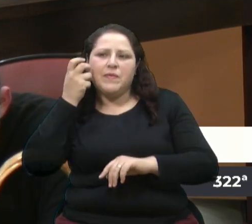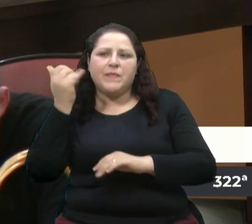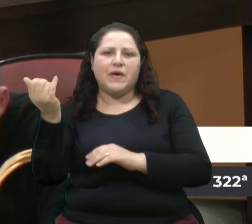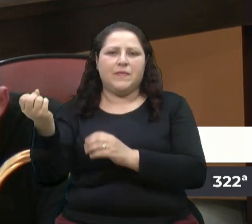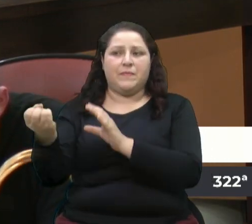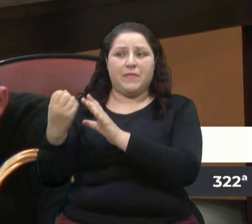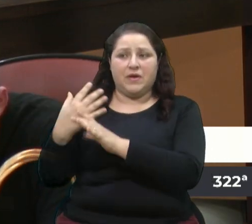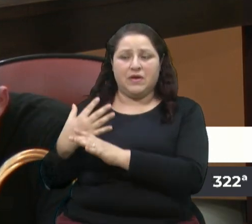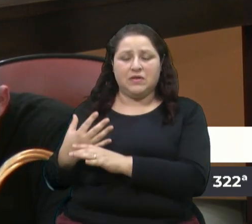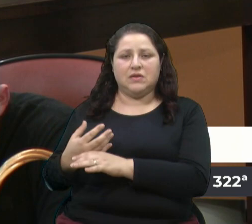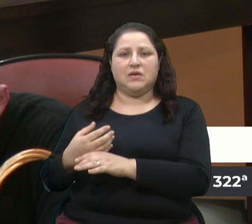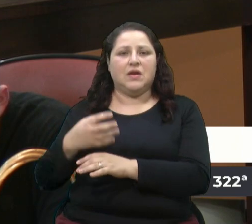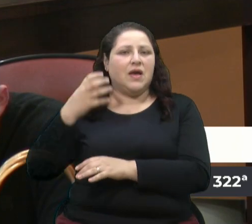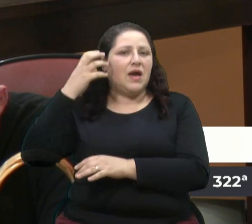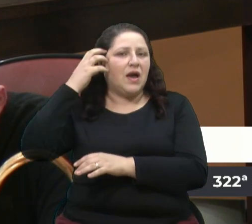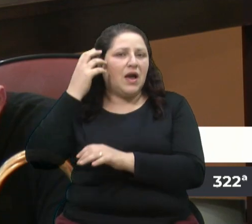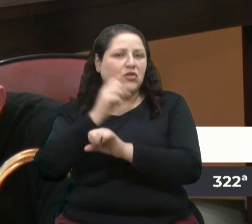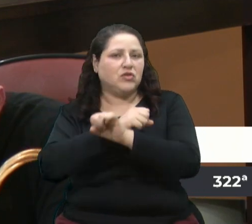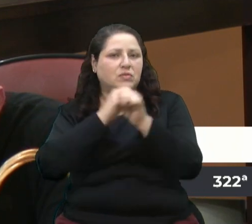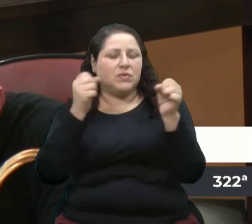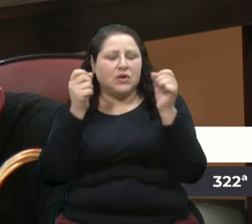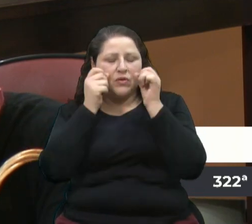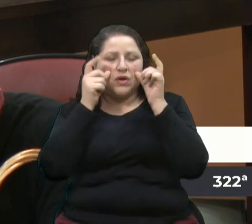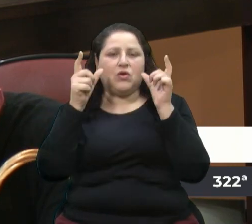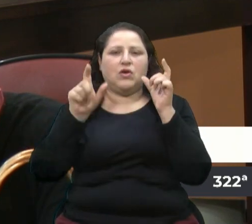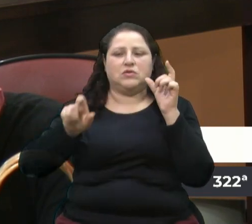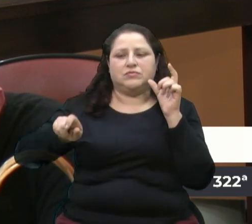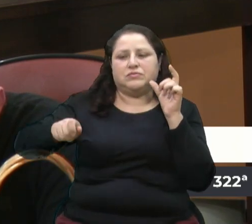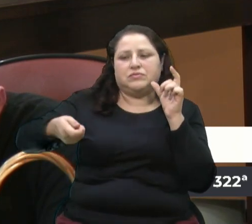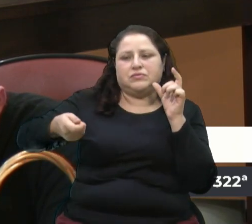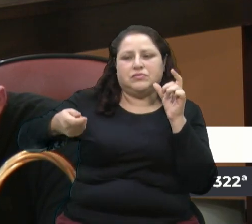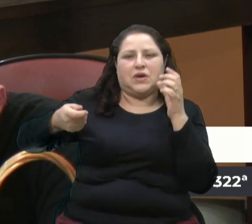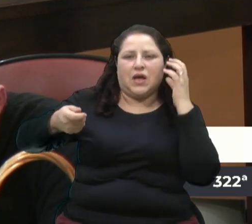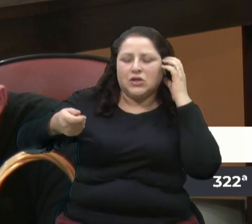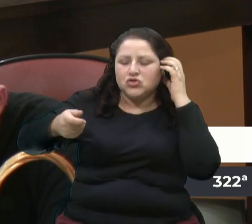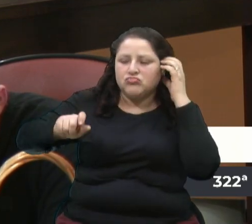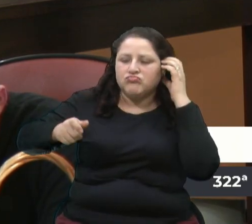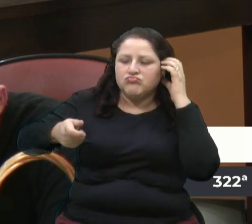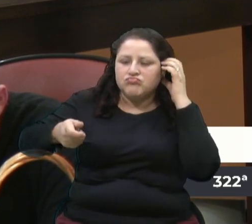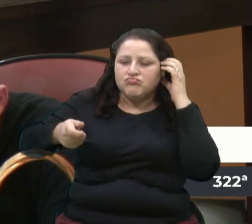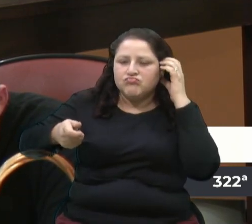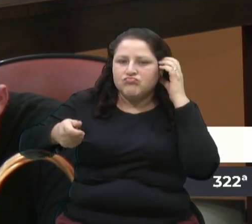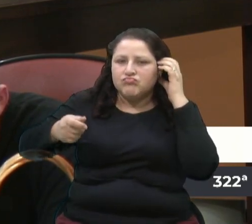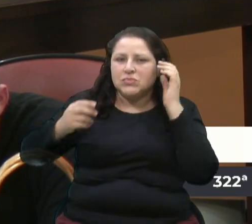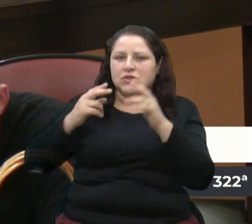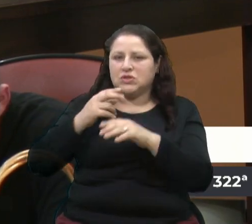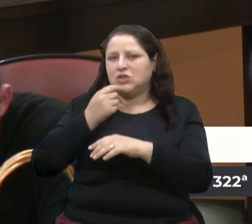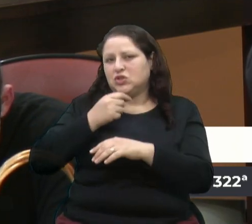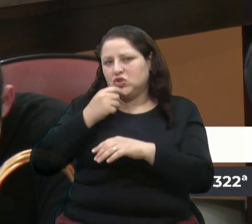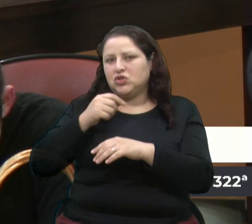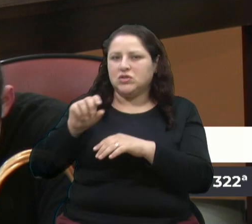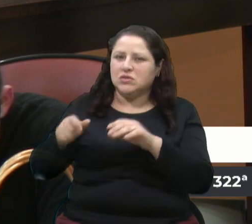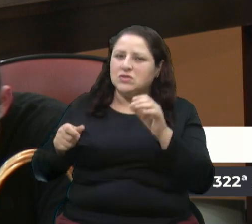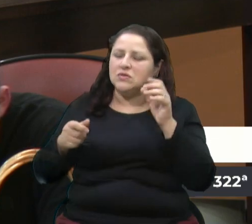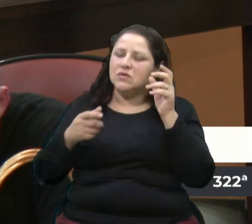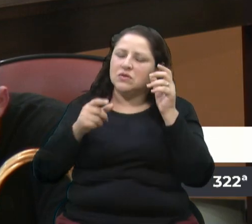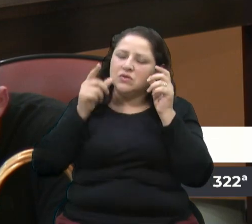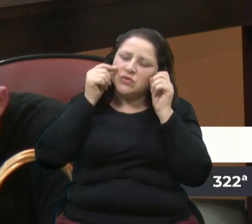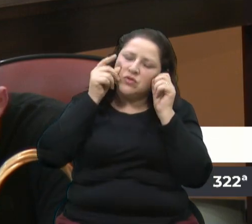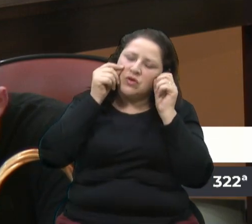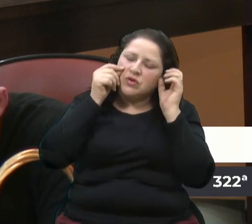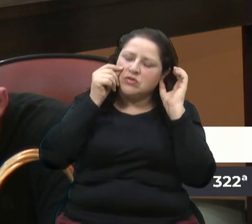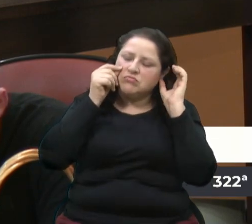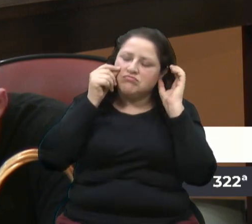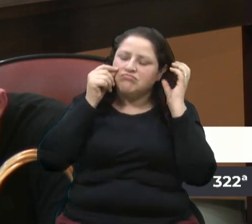manhã, um vereador que adora e quando eu acordo eu sempre ligo a rádio ali do lado, a rádio Caxias, um pouco sonulento, muitas vezes a gente